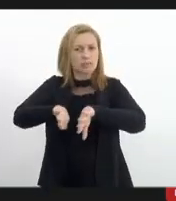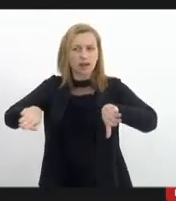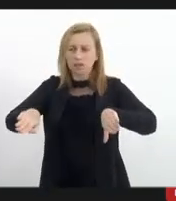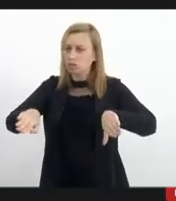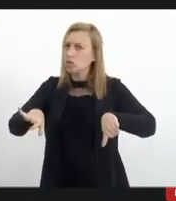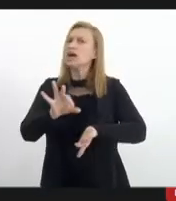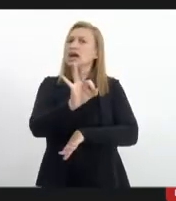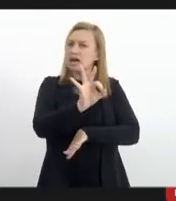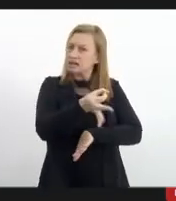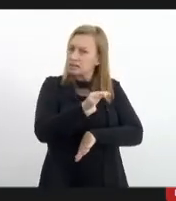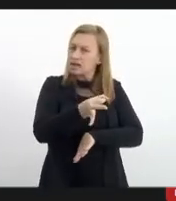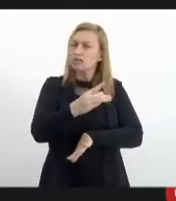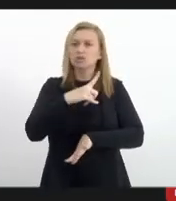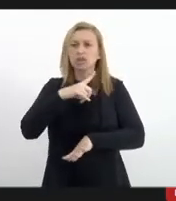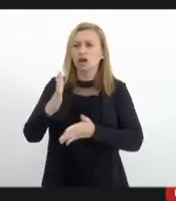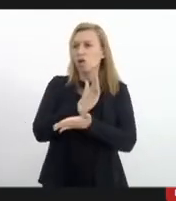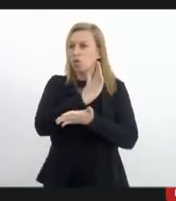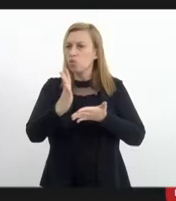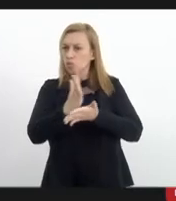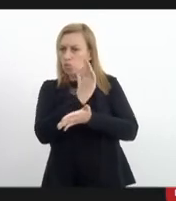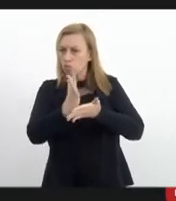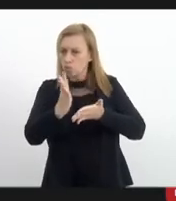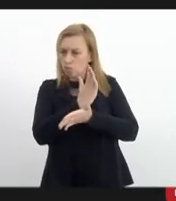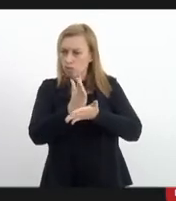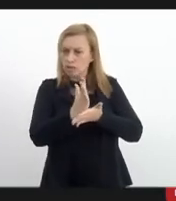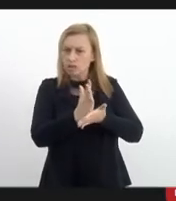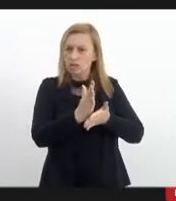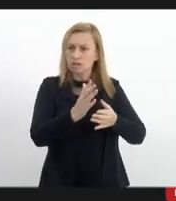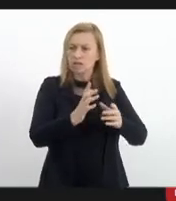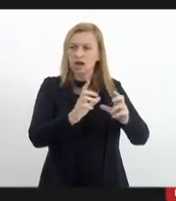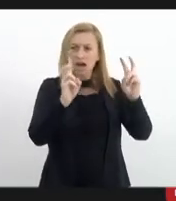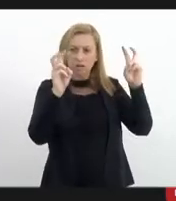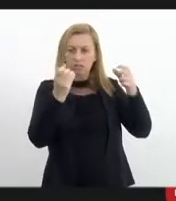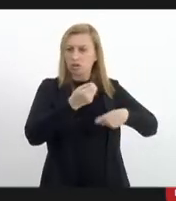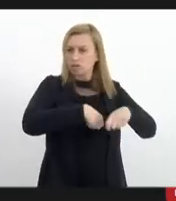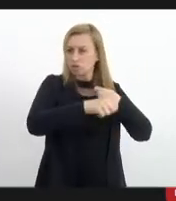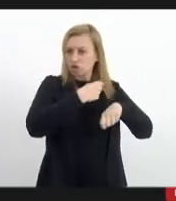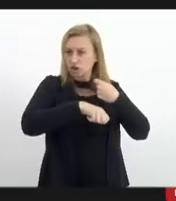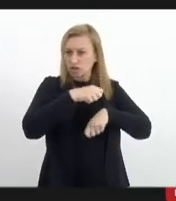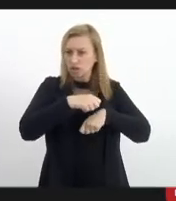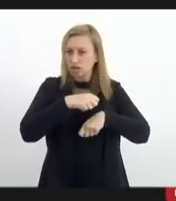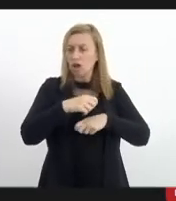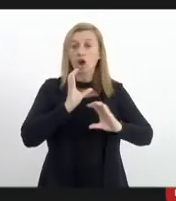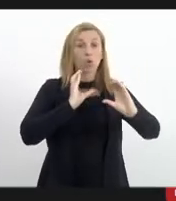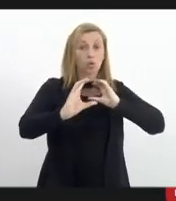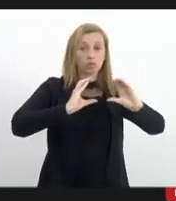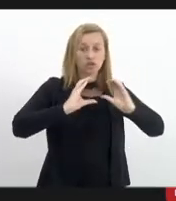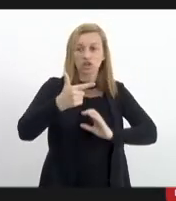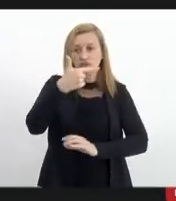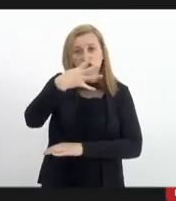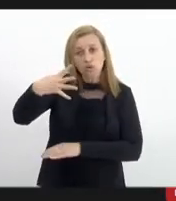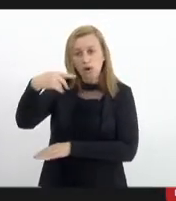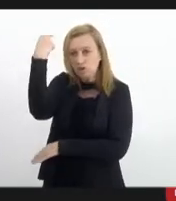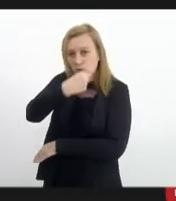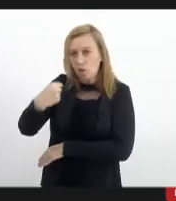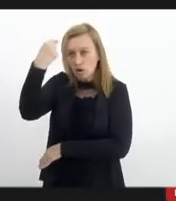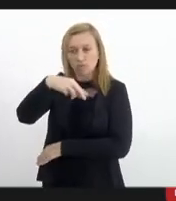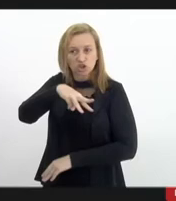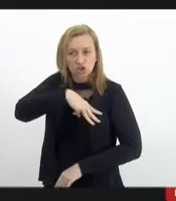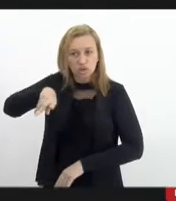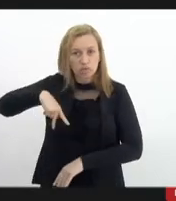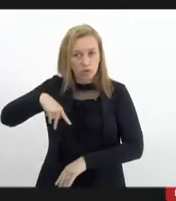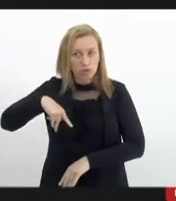óbvio, existem algumas medidas do ponto de vista administrativo, como uma comunicação em até 24 horas ao Ministério Público,